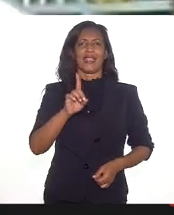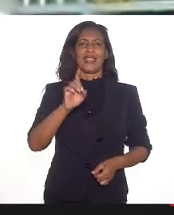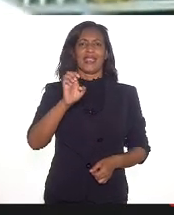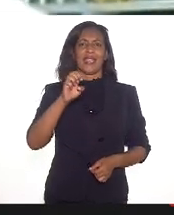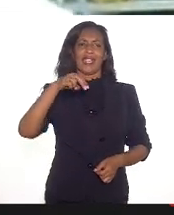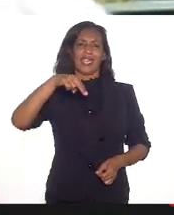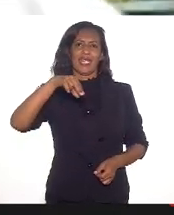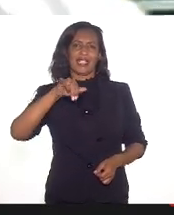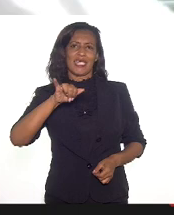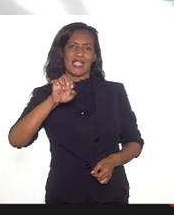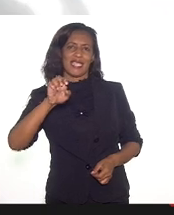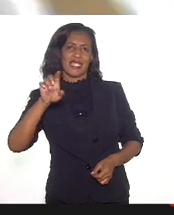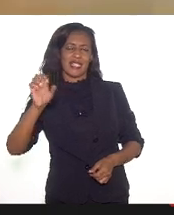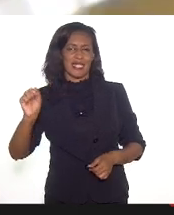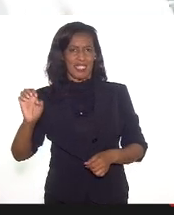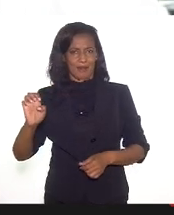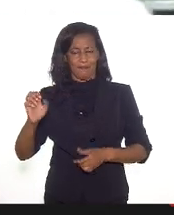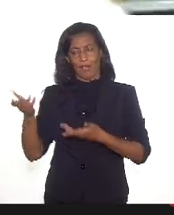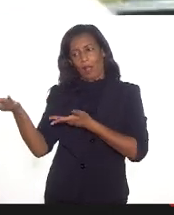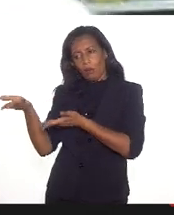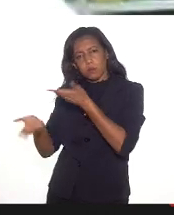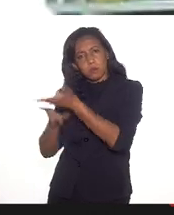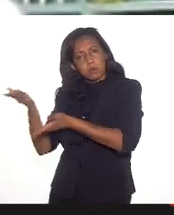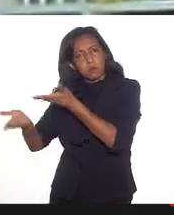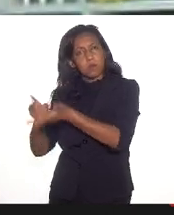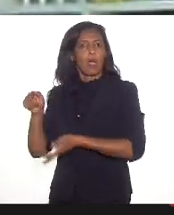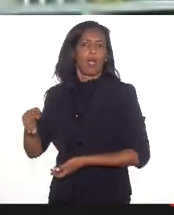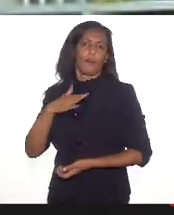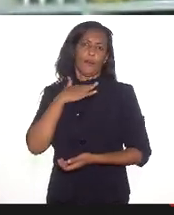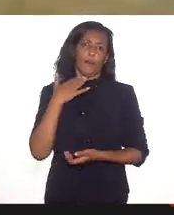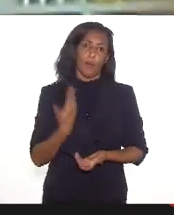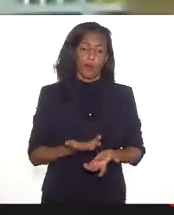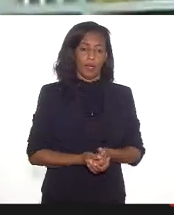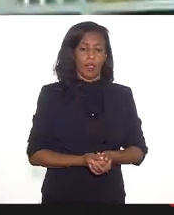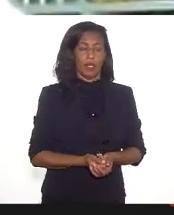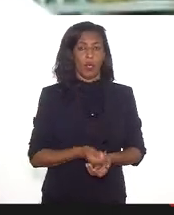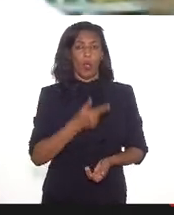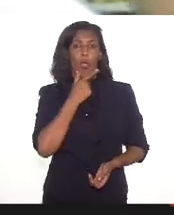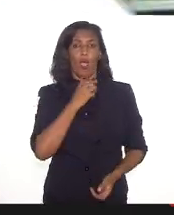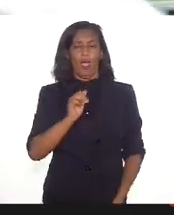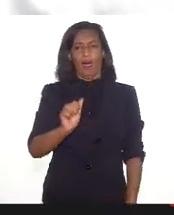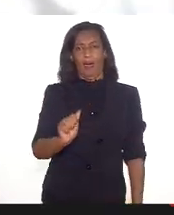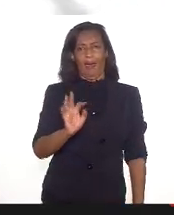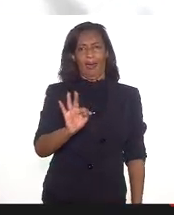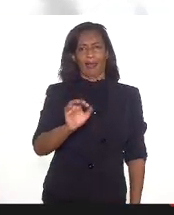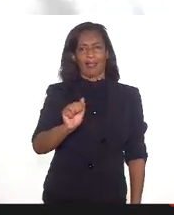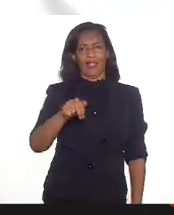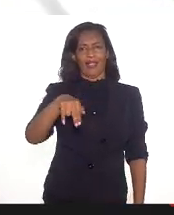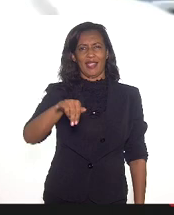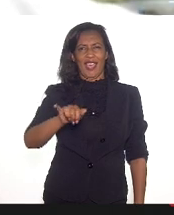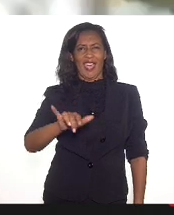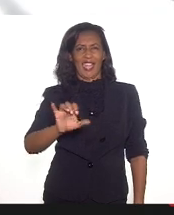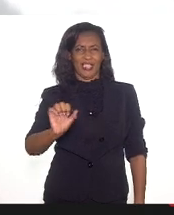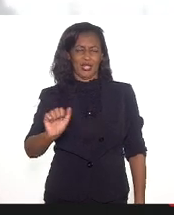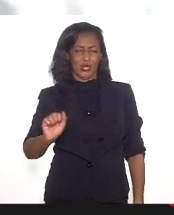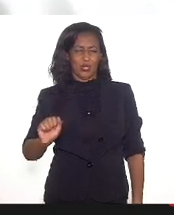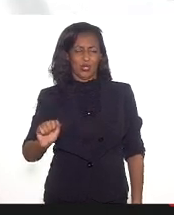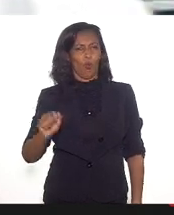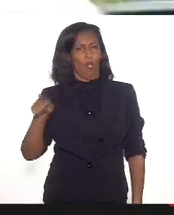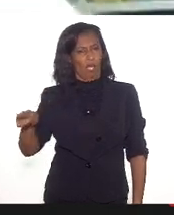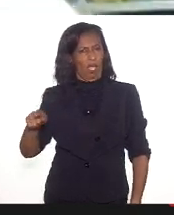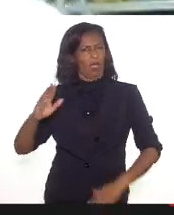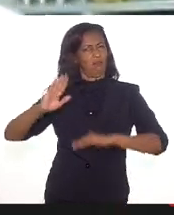colaboradora do Museu e do Ciasmo, que é a instituição que trabalha lá com a gente. Seu Atanásio, era um baluarte da comunidade, do